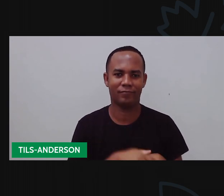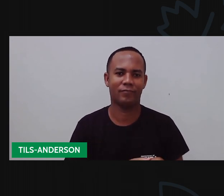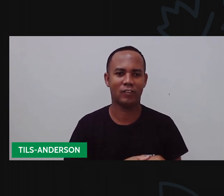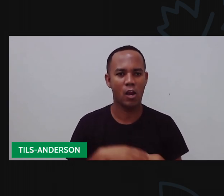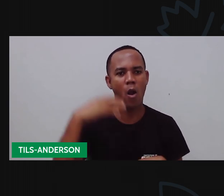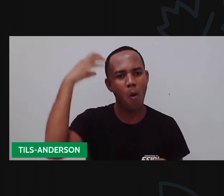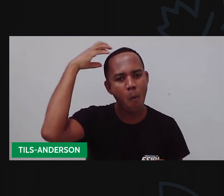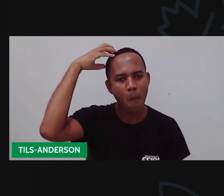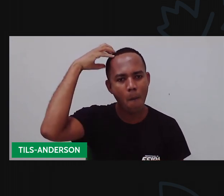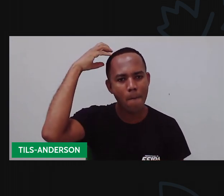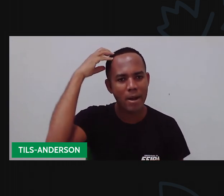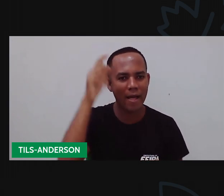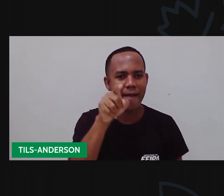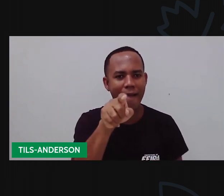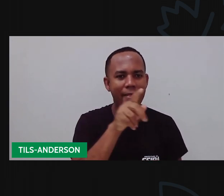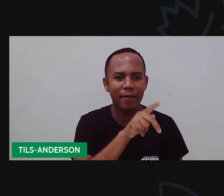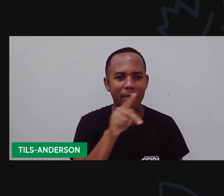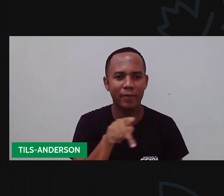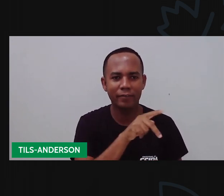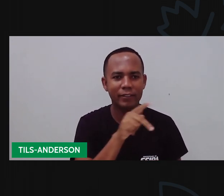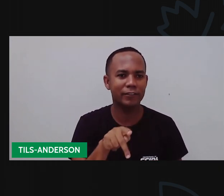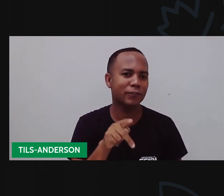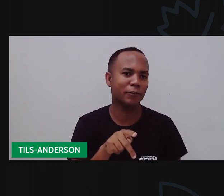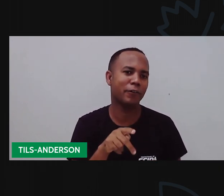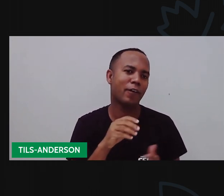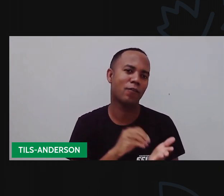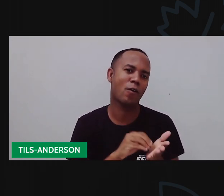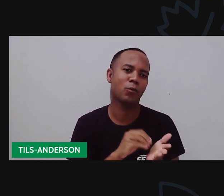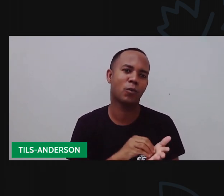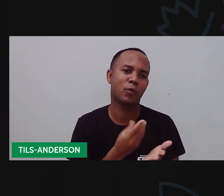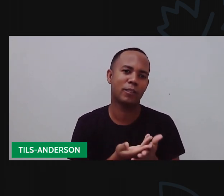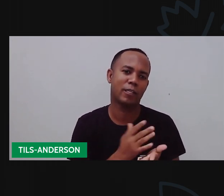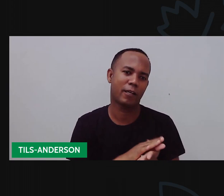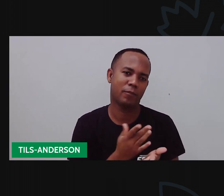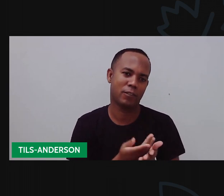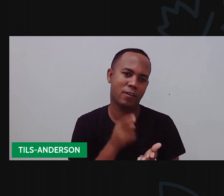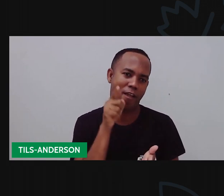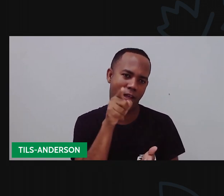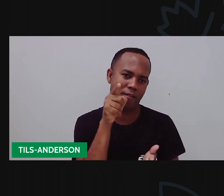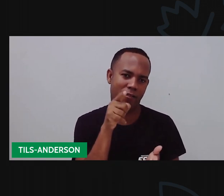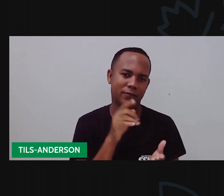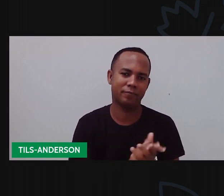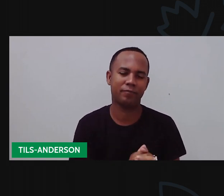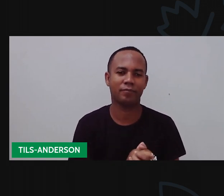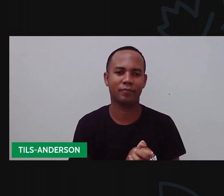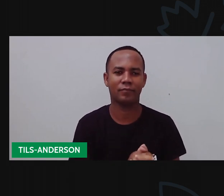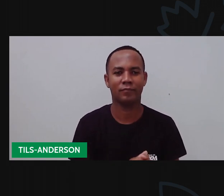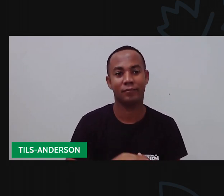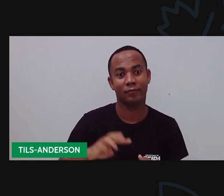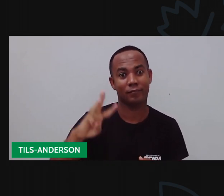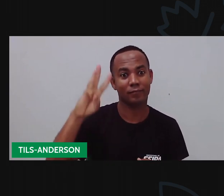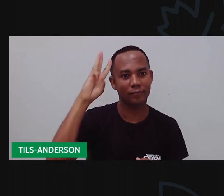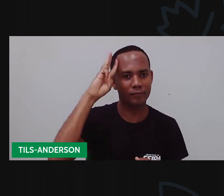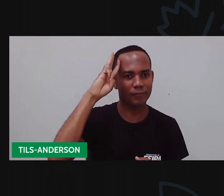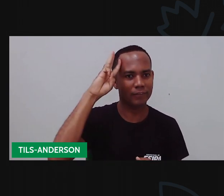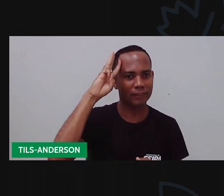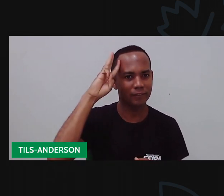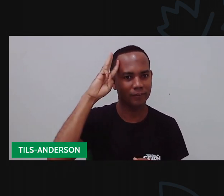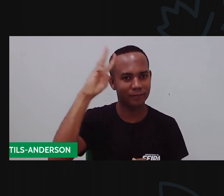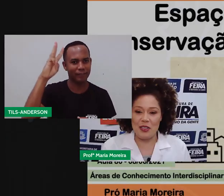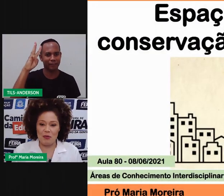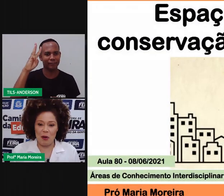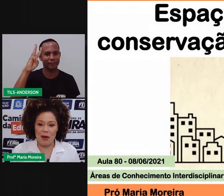a gente ficou meio que separada aí algumas aulas, né? Mas já voltou. Terça-feira, mais uma